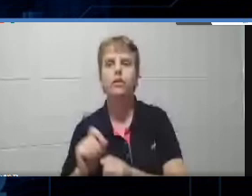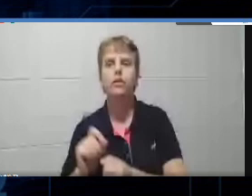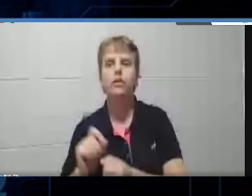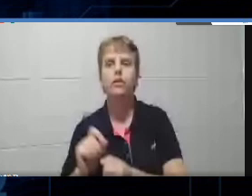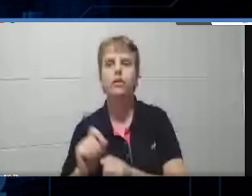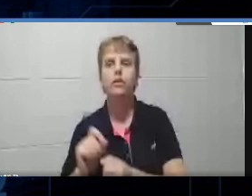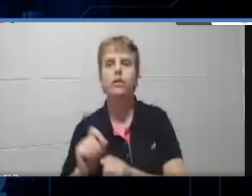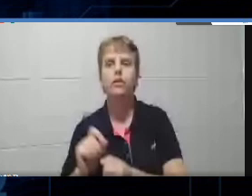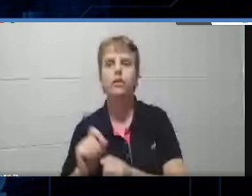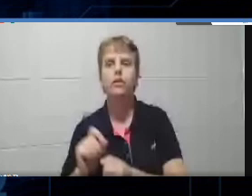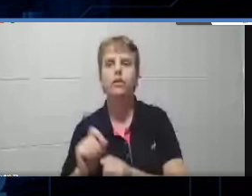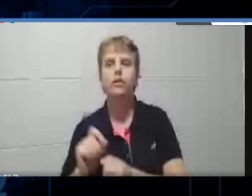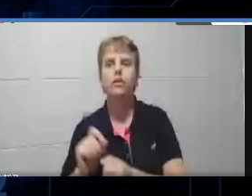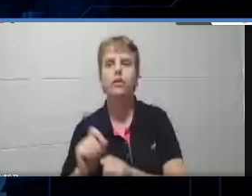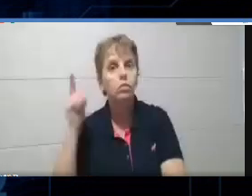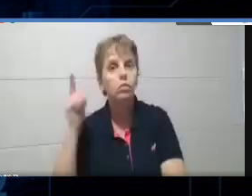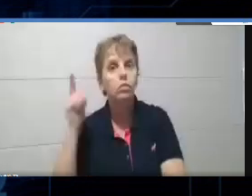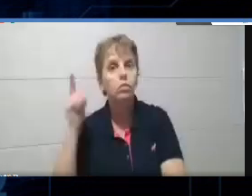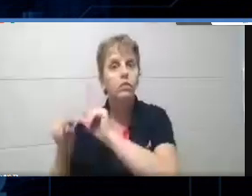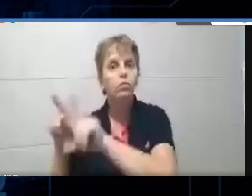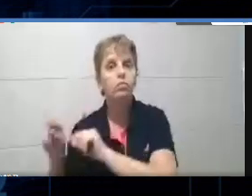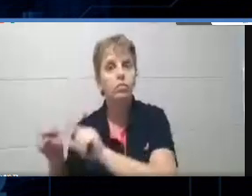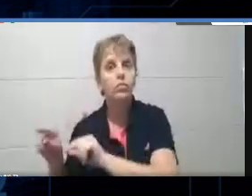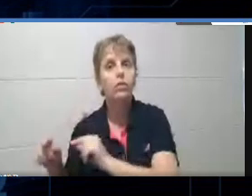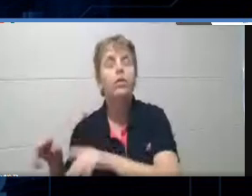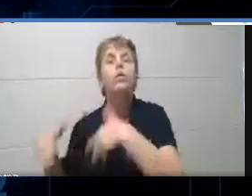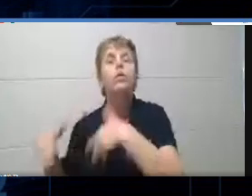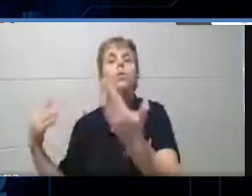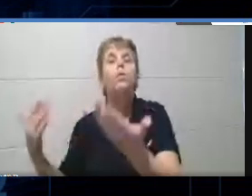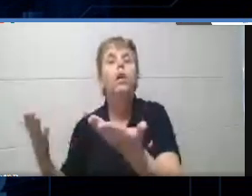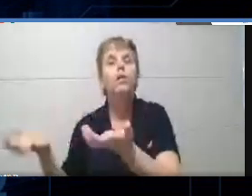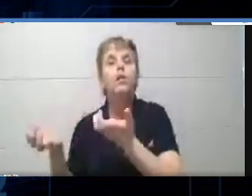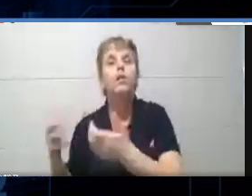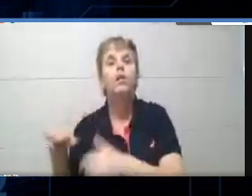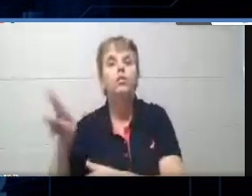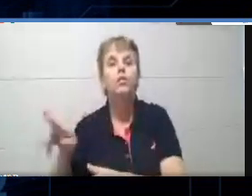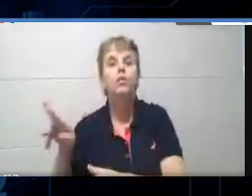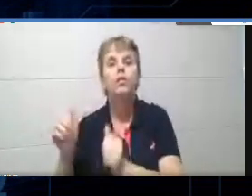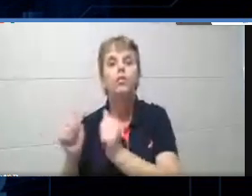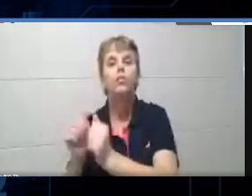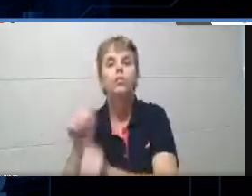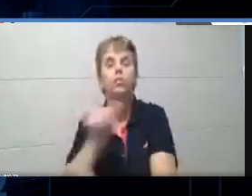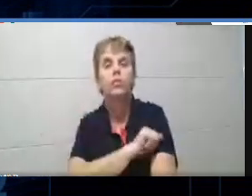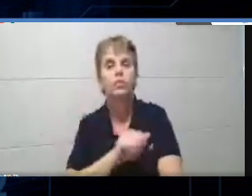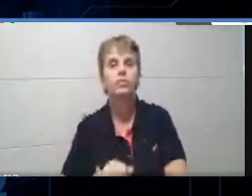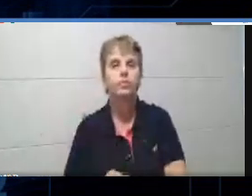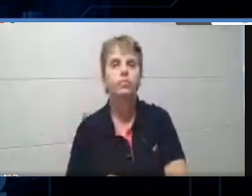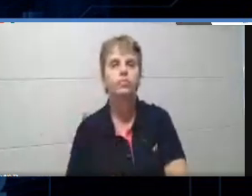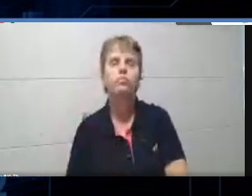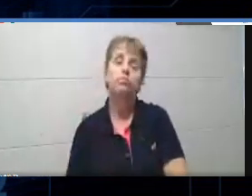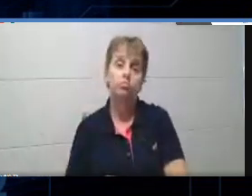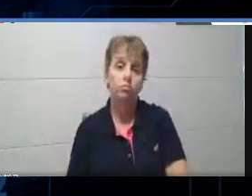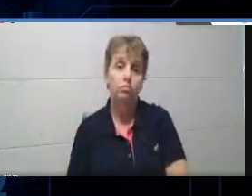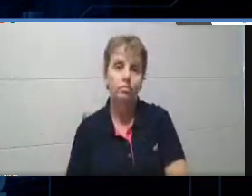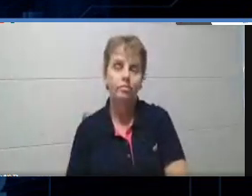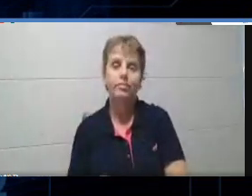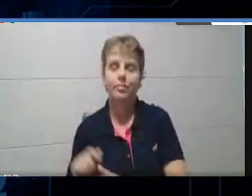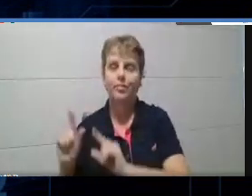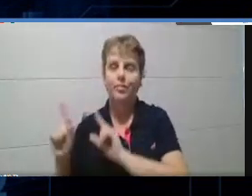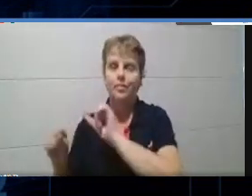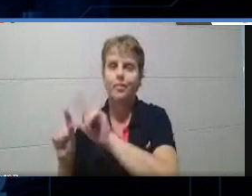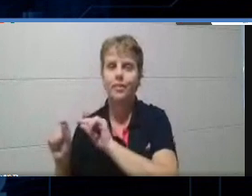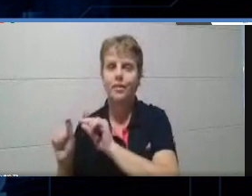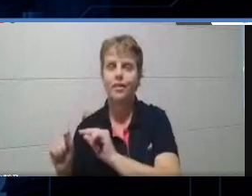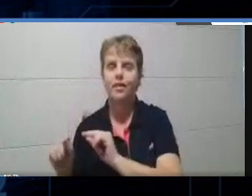quiz que você deseja estar utilizando com os seus alunos, tá? Muito bem. Escolhido o quiz, supondo que eu escolhi esse segundo aqui, nós